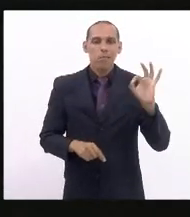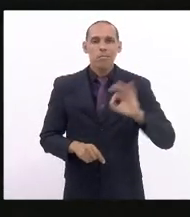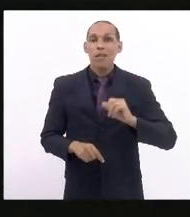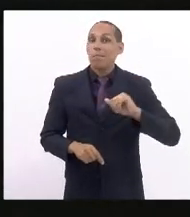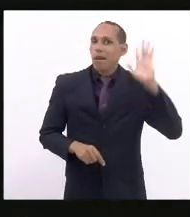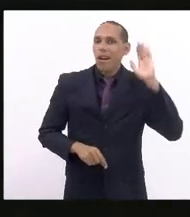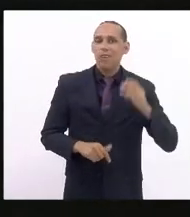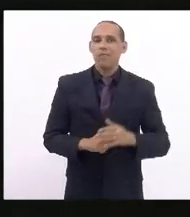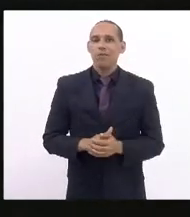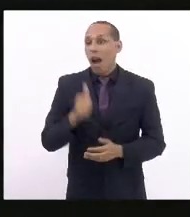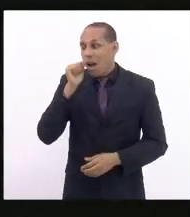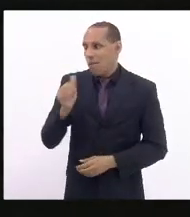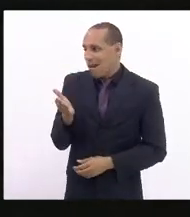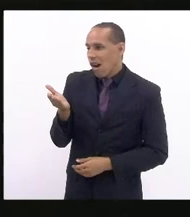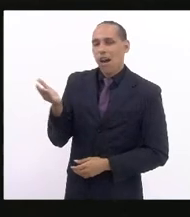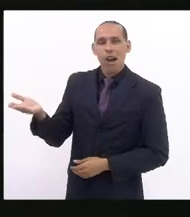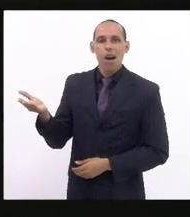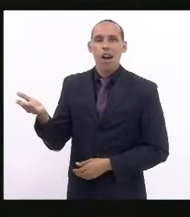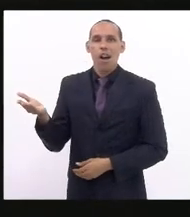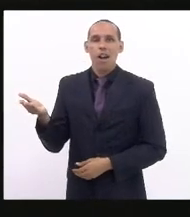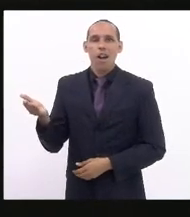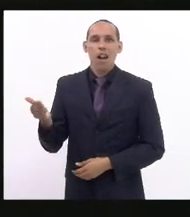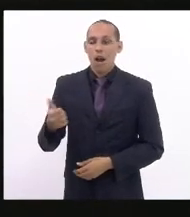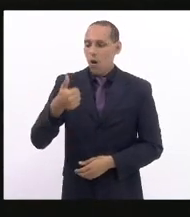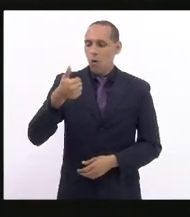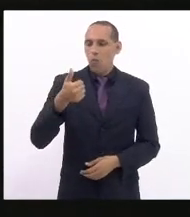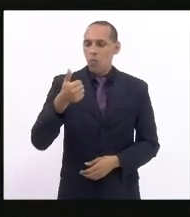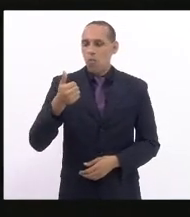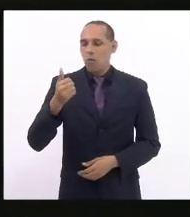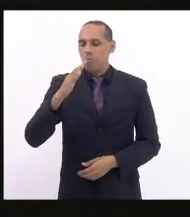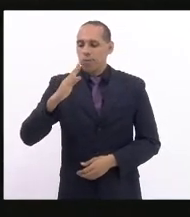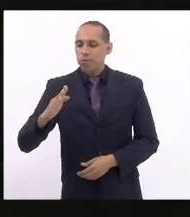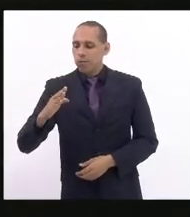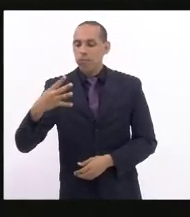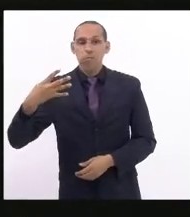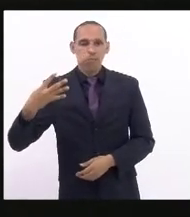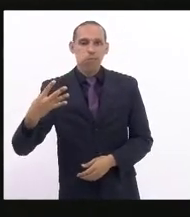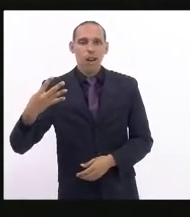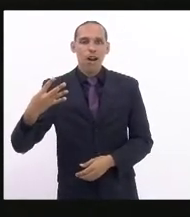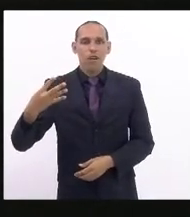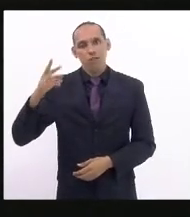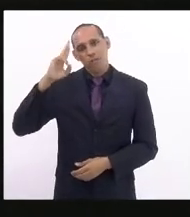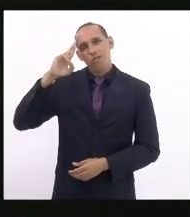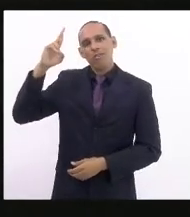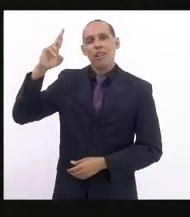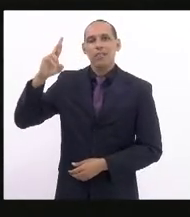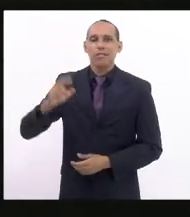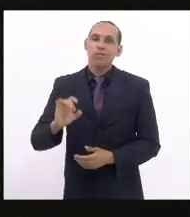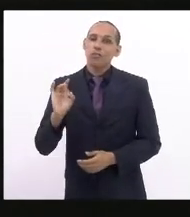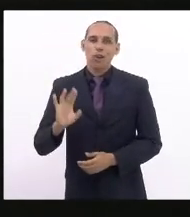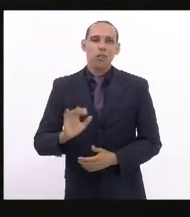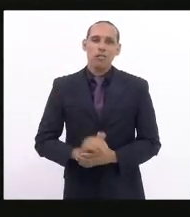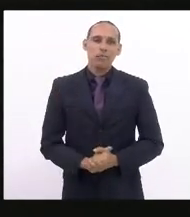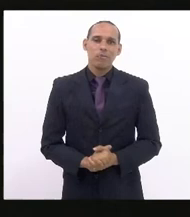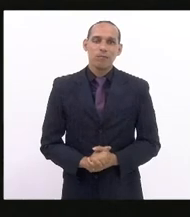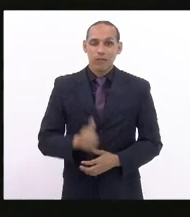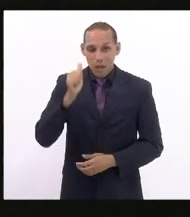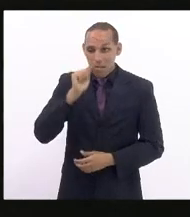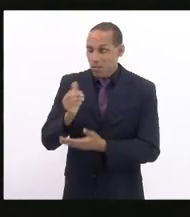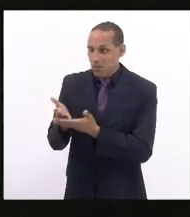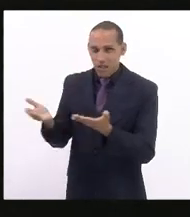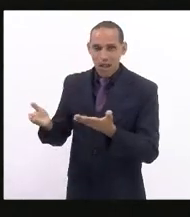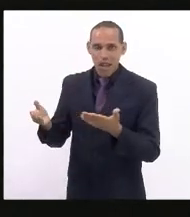ocupam menos de um quarto dos cargos de chefia. Mulheres, segundo a